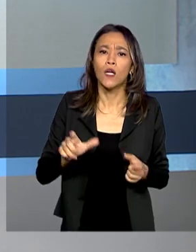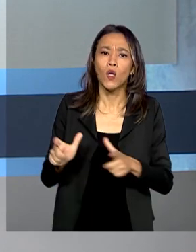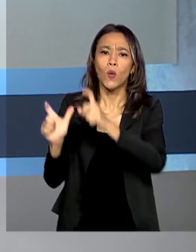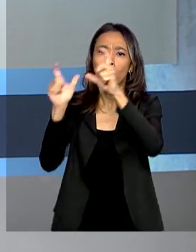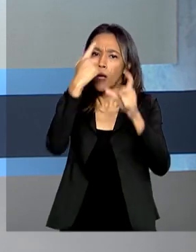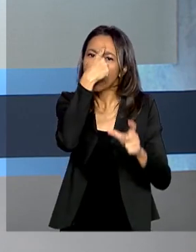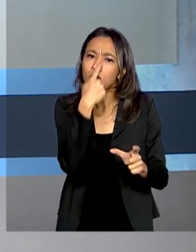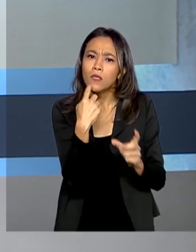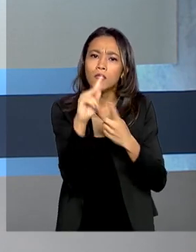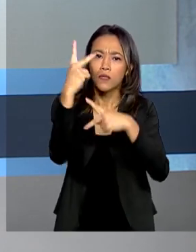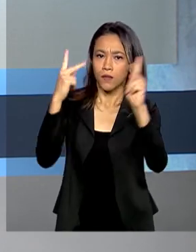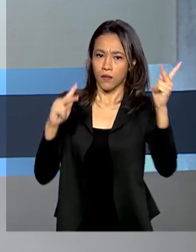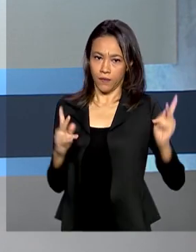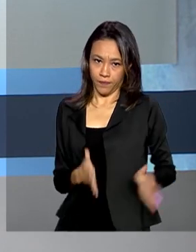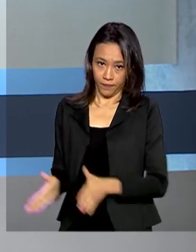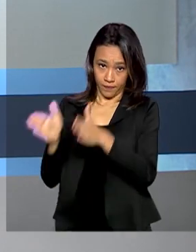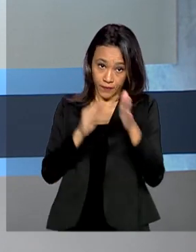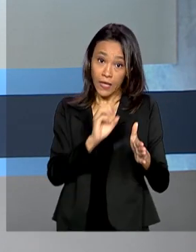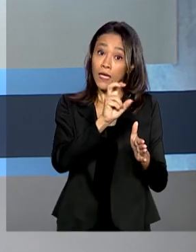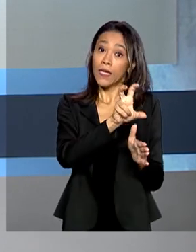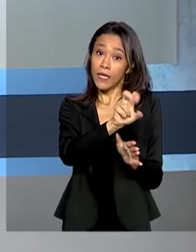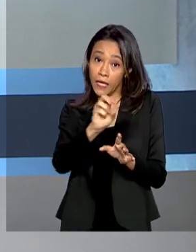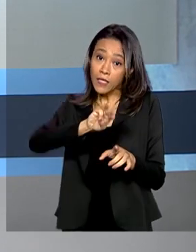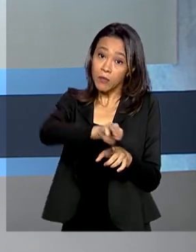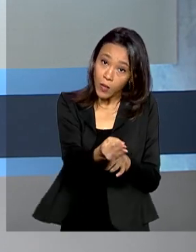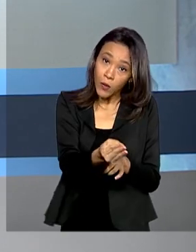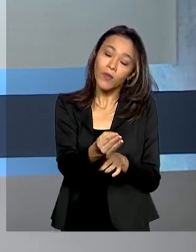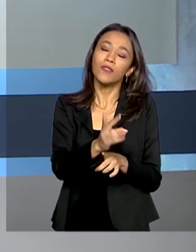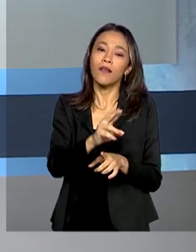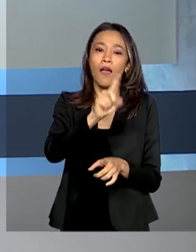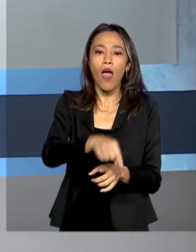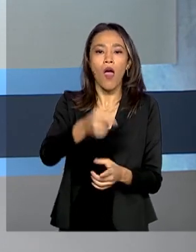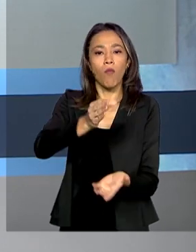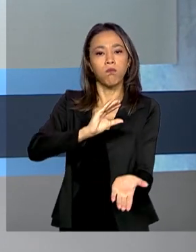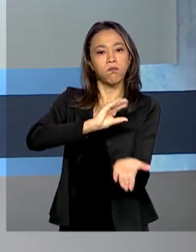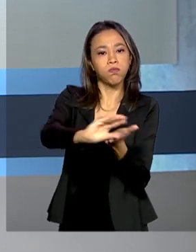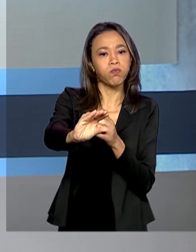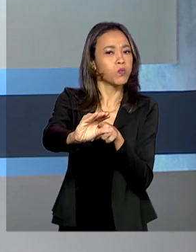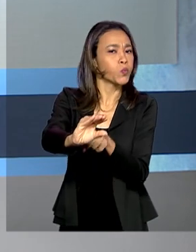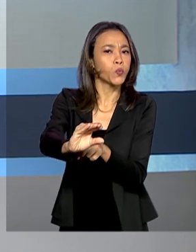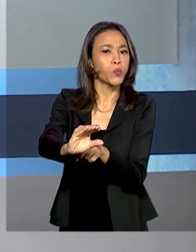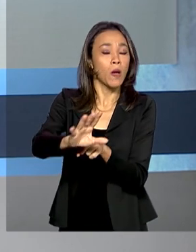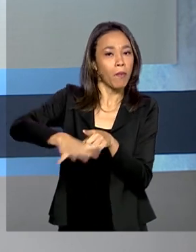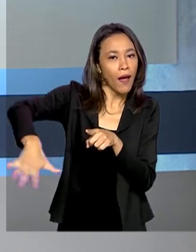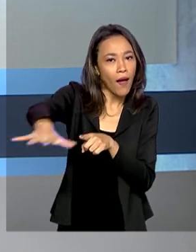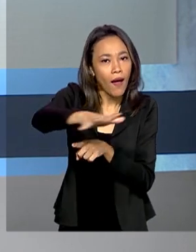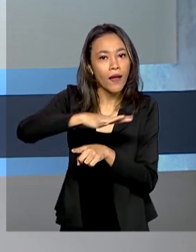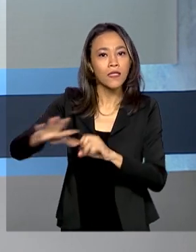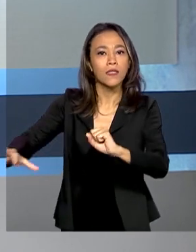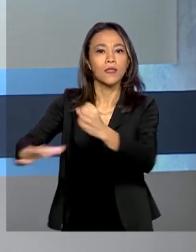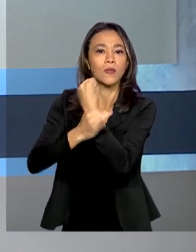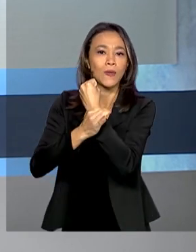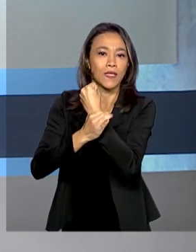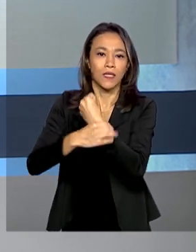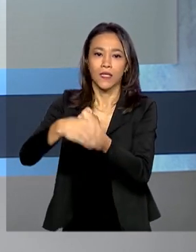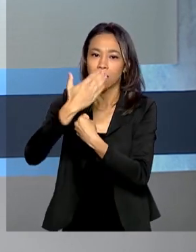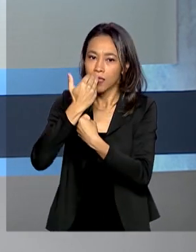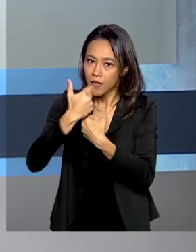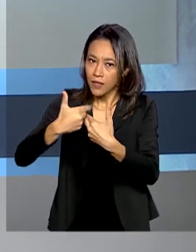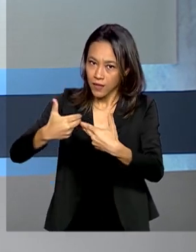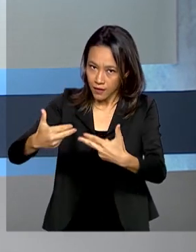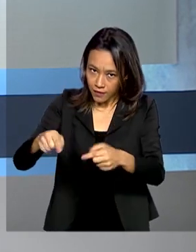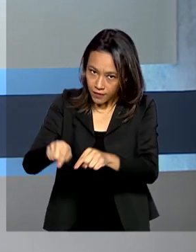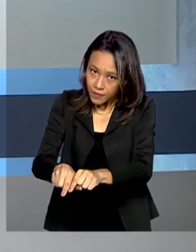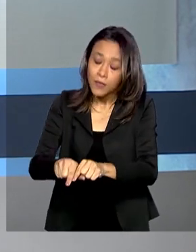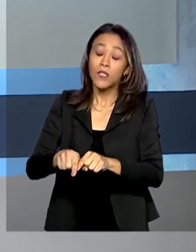500 milhões de reais, esse é o valor que será destinado para ações de segurança alimentar e nutricional. O presidente Jair